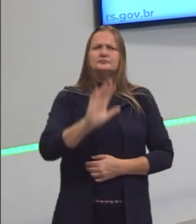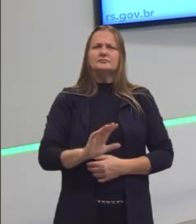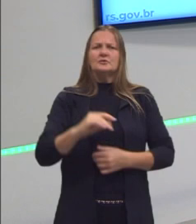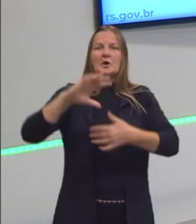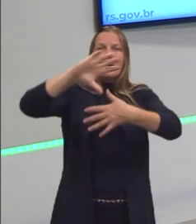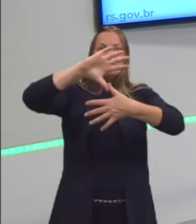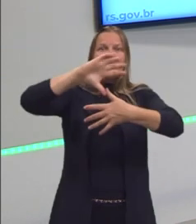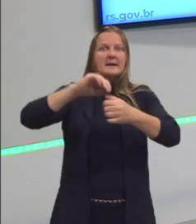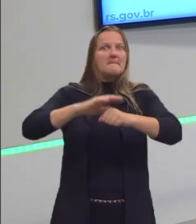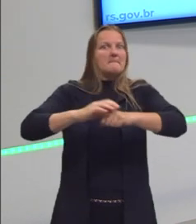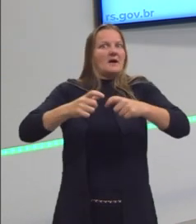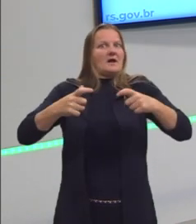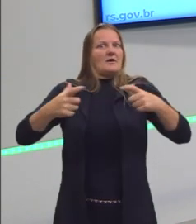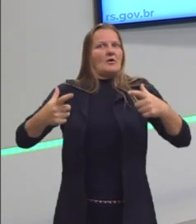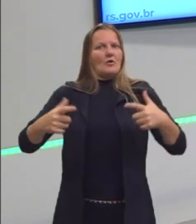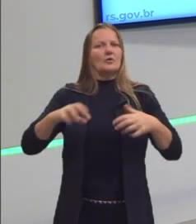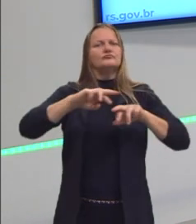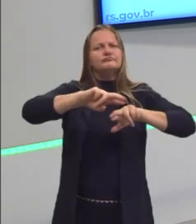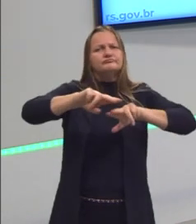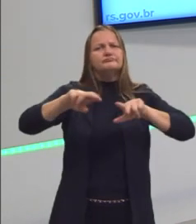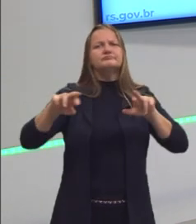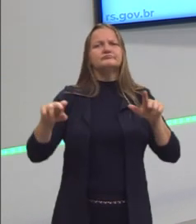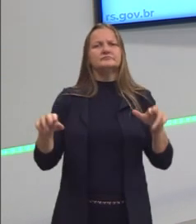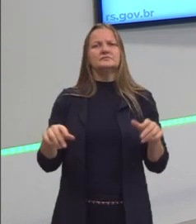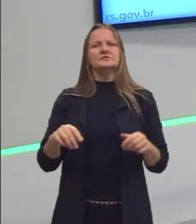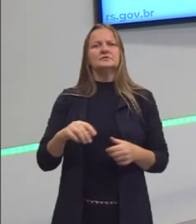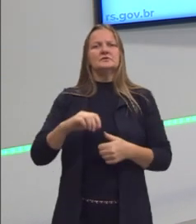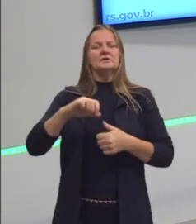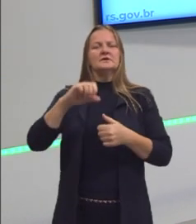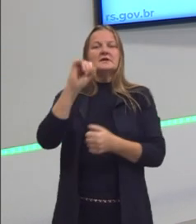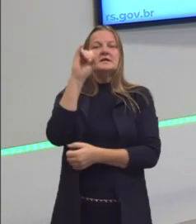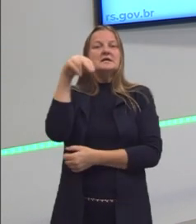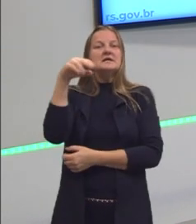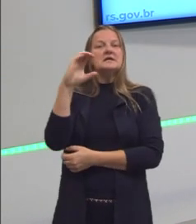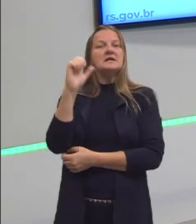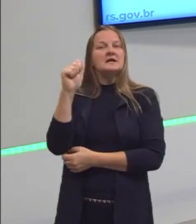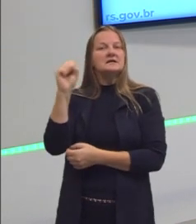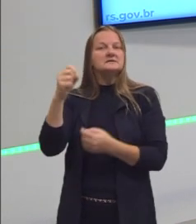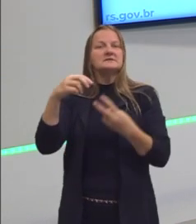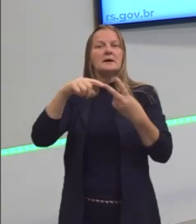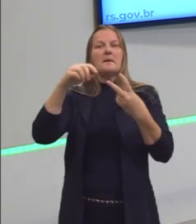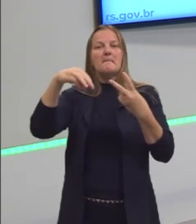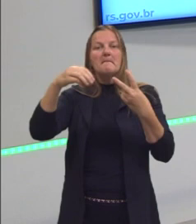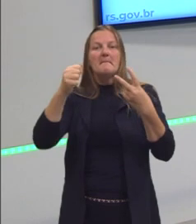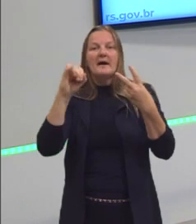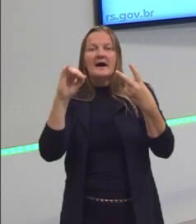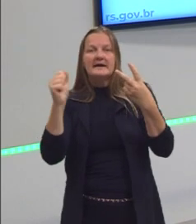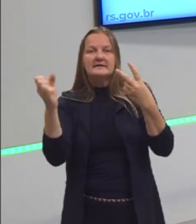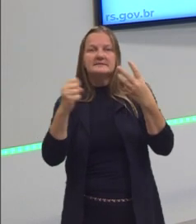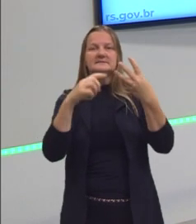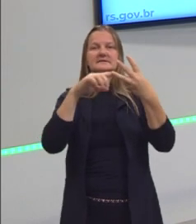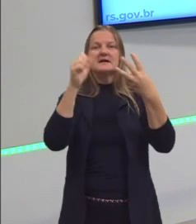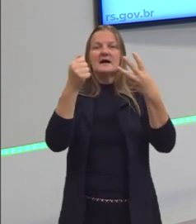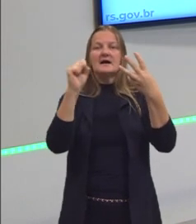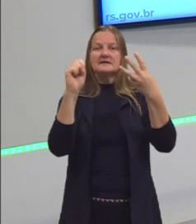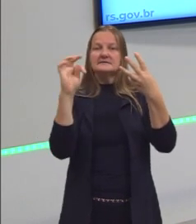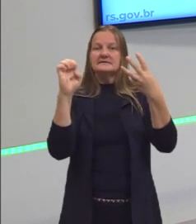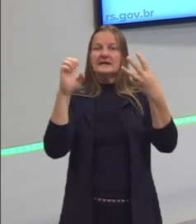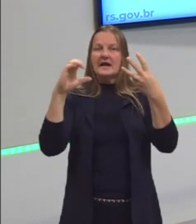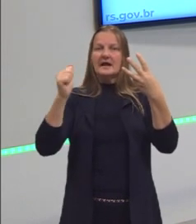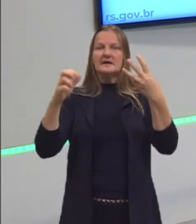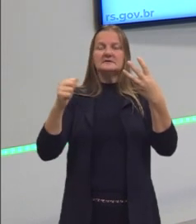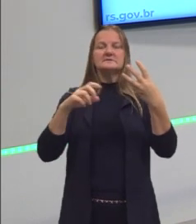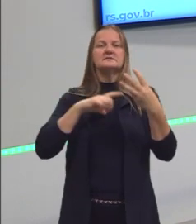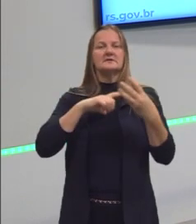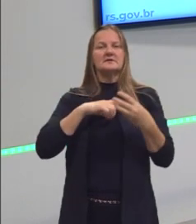na América, ainda mais. A gente tem que falar também dos povos, os incas, os maias, os aztecas. Tem aulas muito legais da